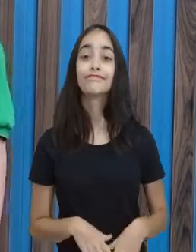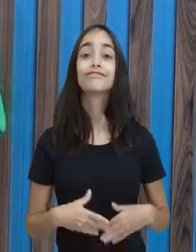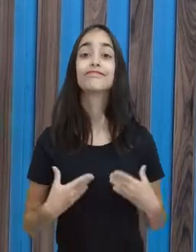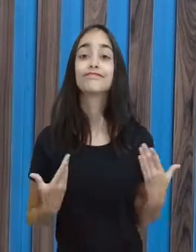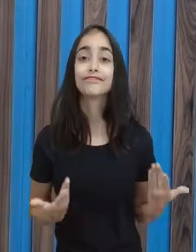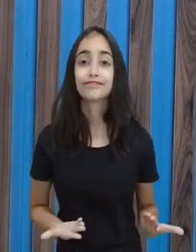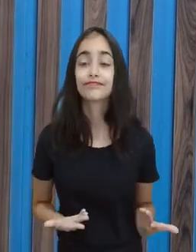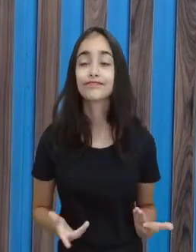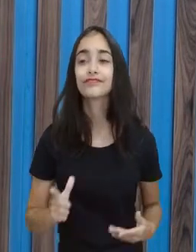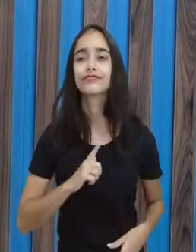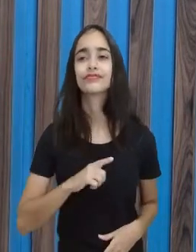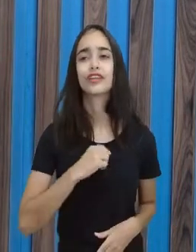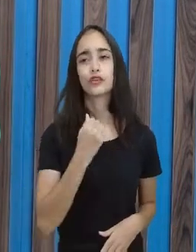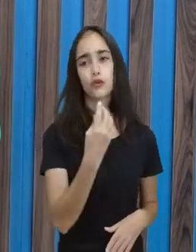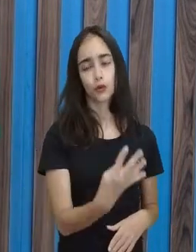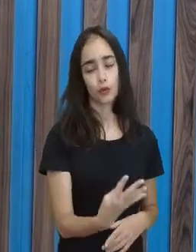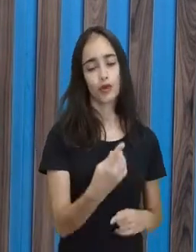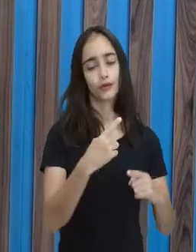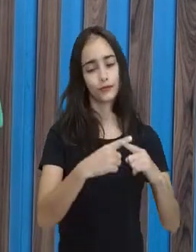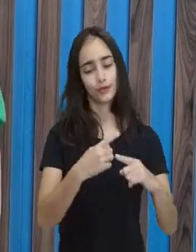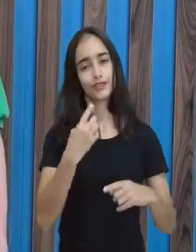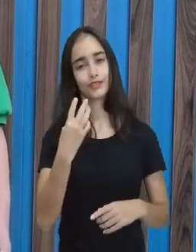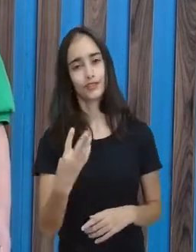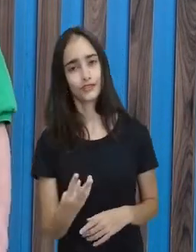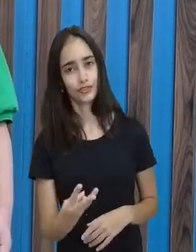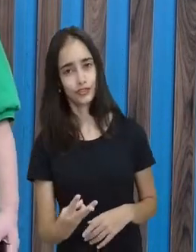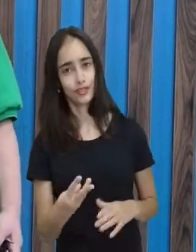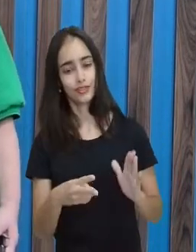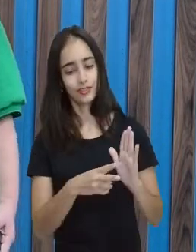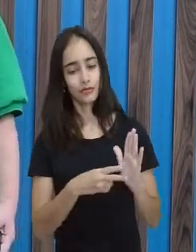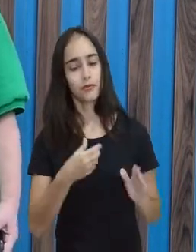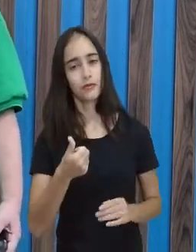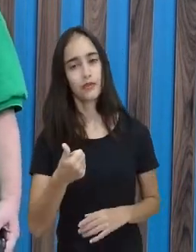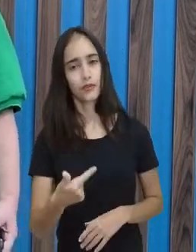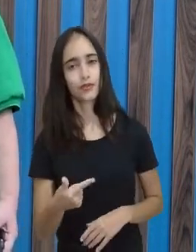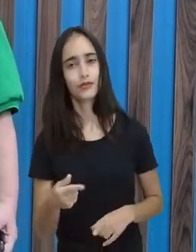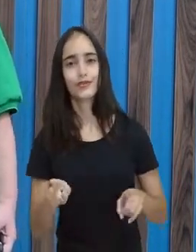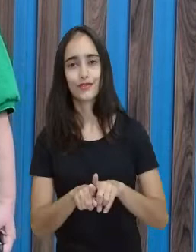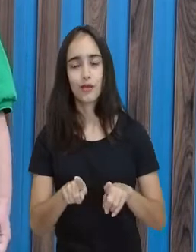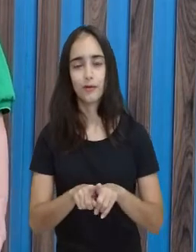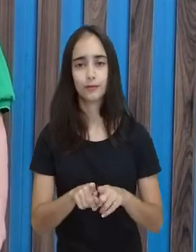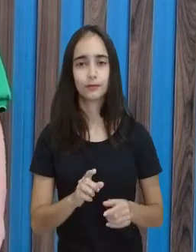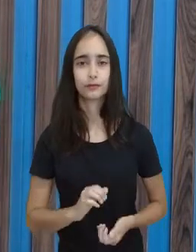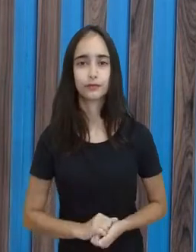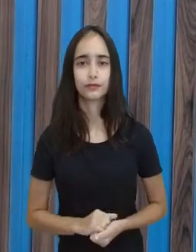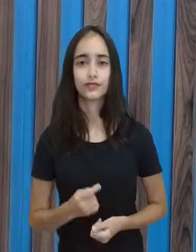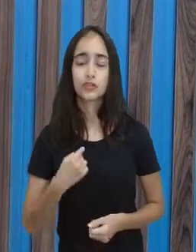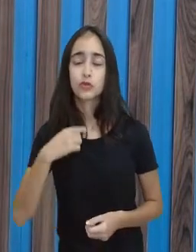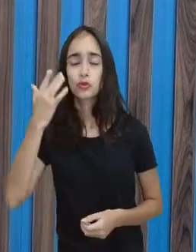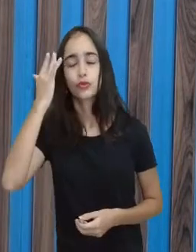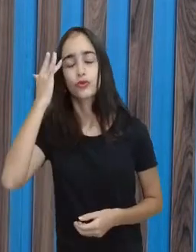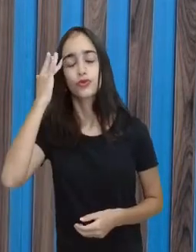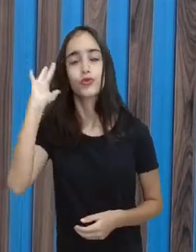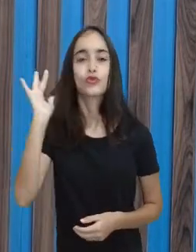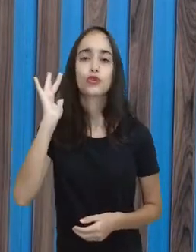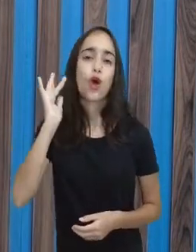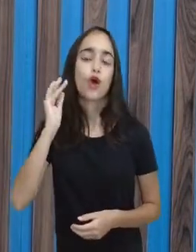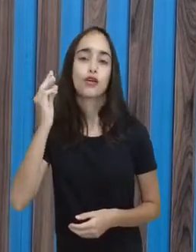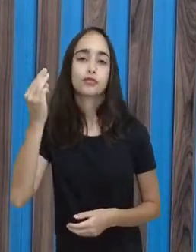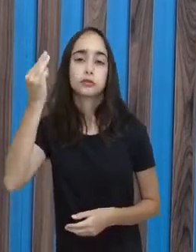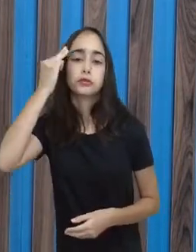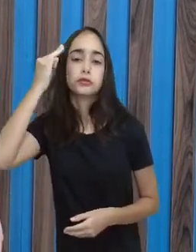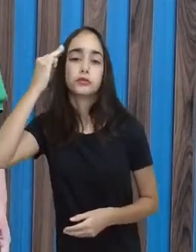quatro crianças vezes três, também vai dar doze. Não sei de qual. Não se preocupe,